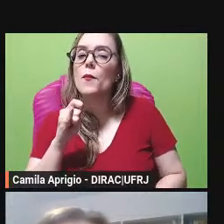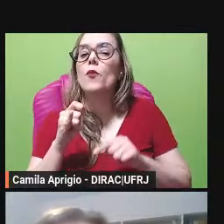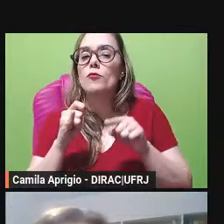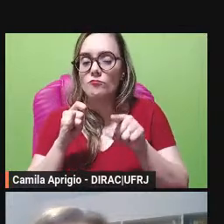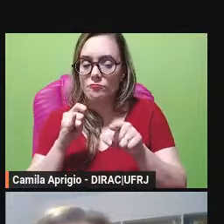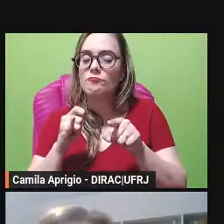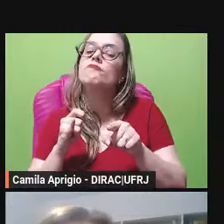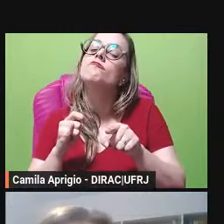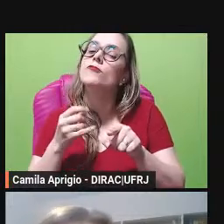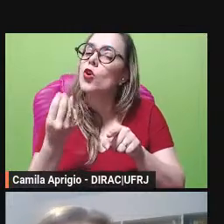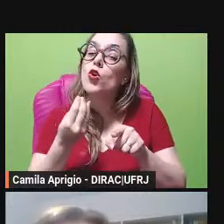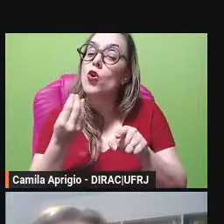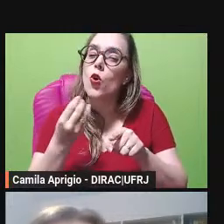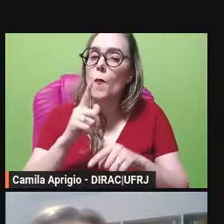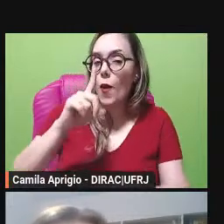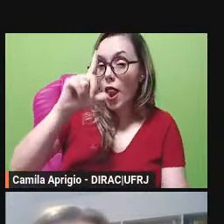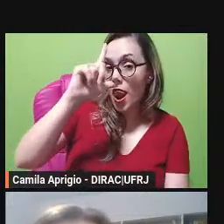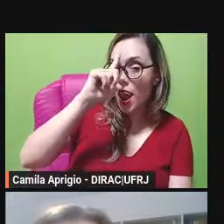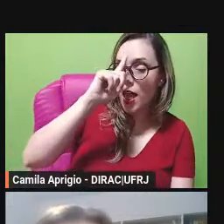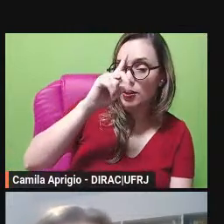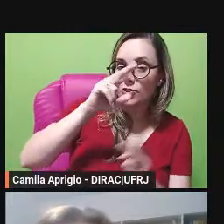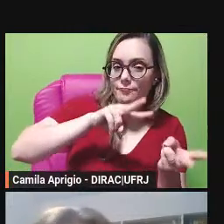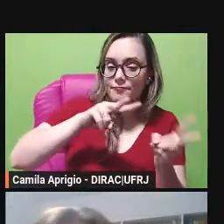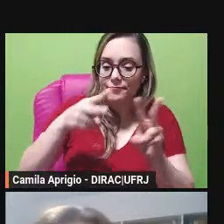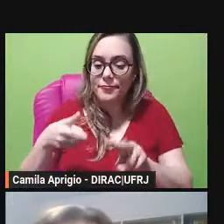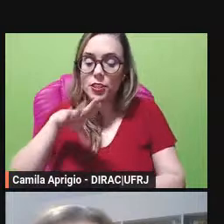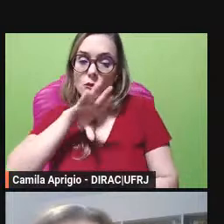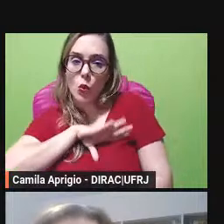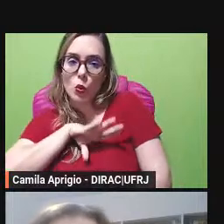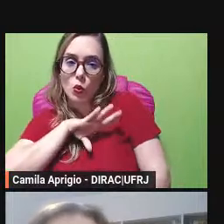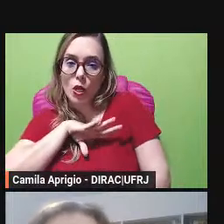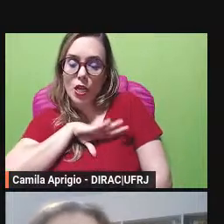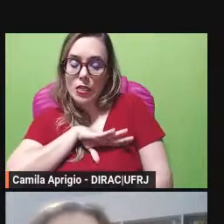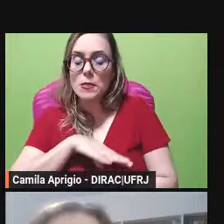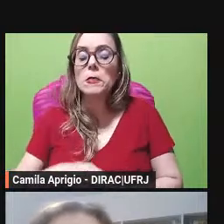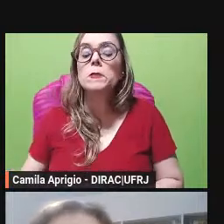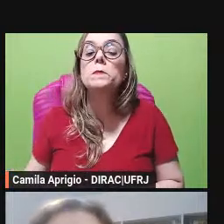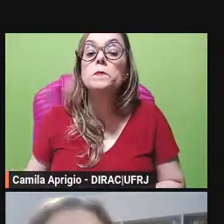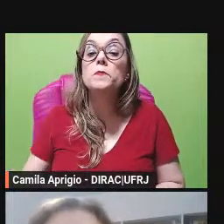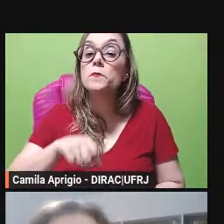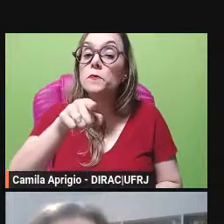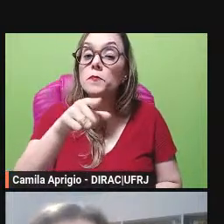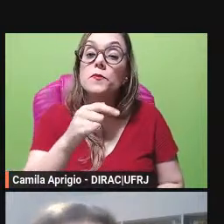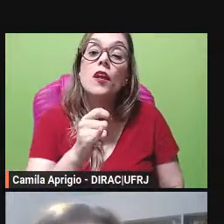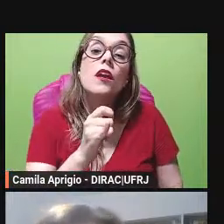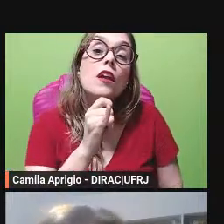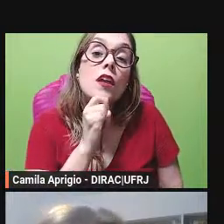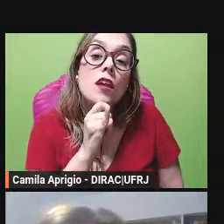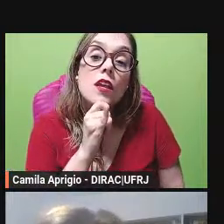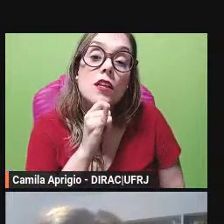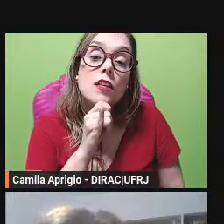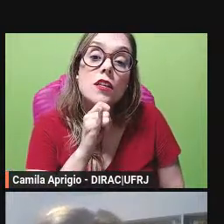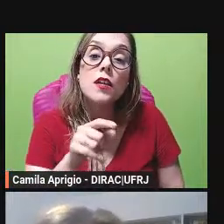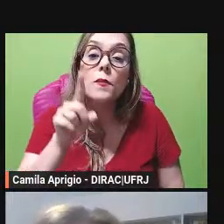que no grego lá no texto do Aristóteles eles aparecem como paradigma né